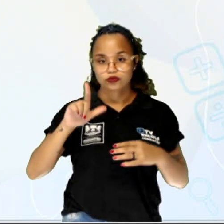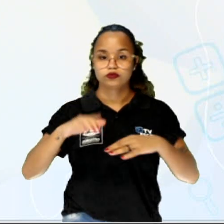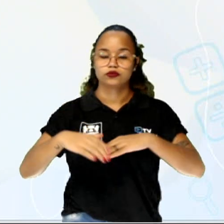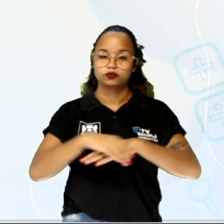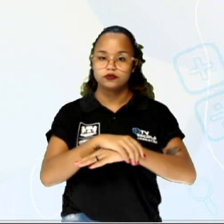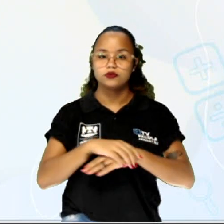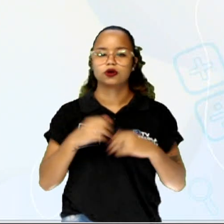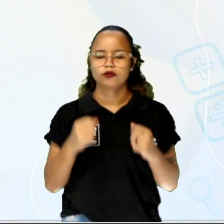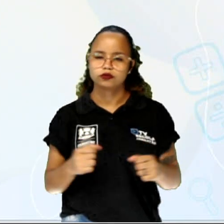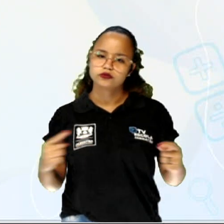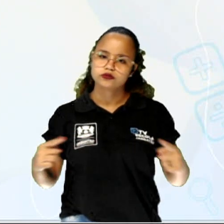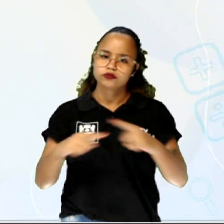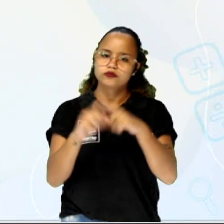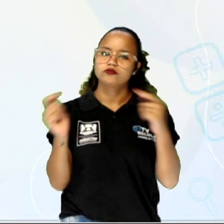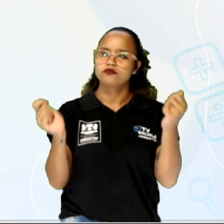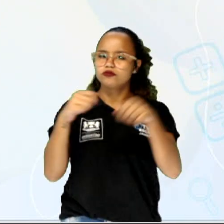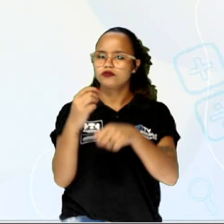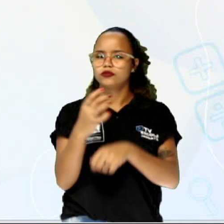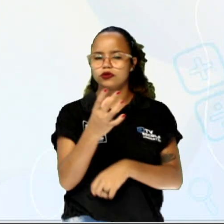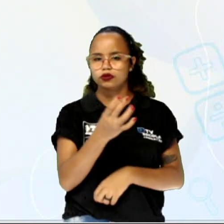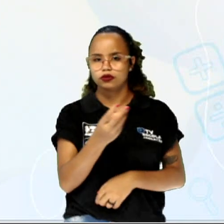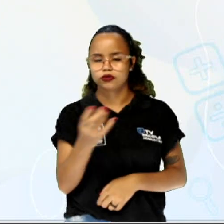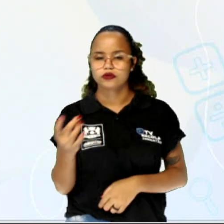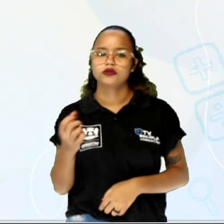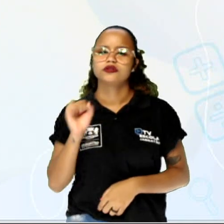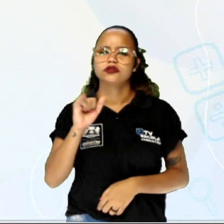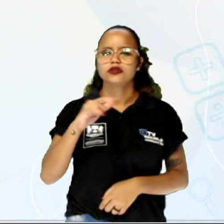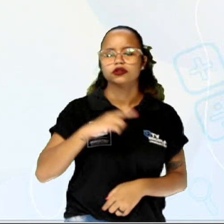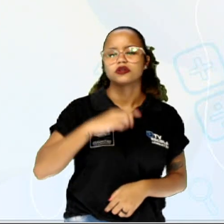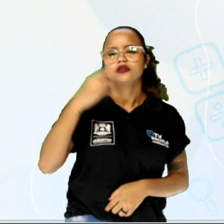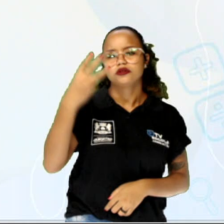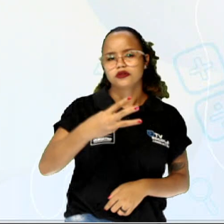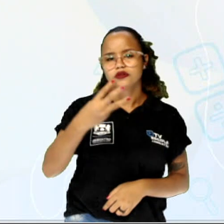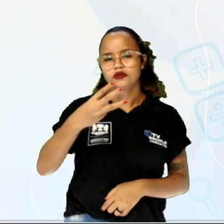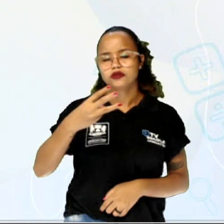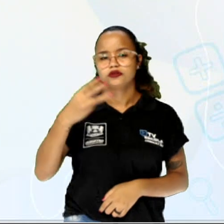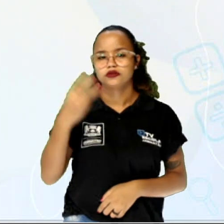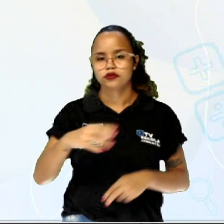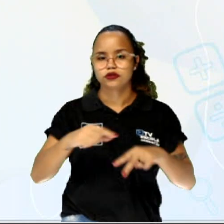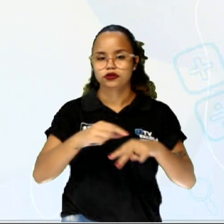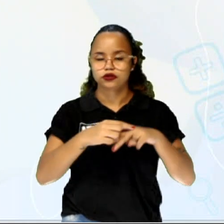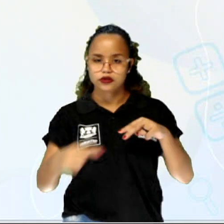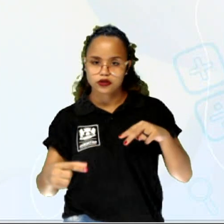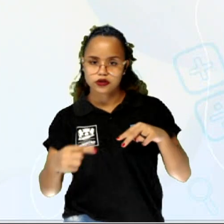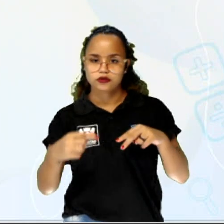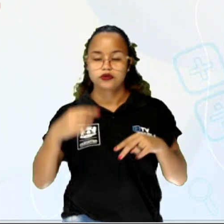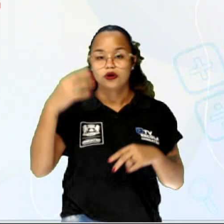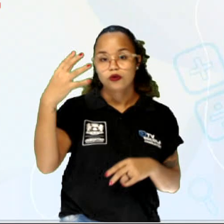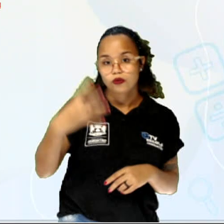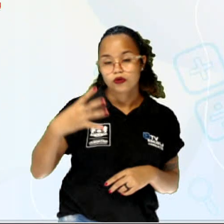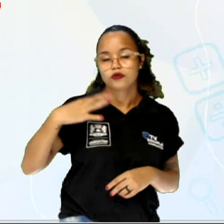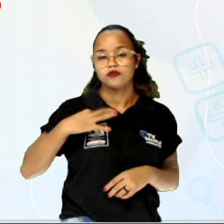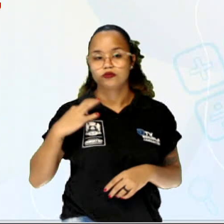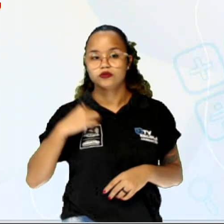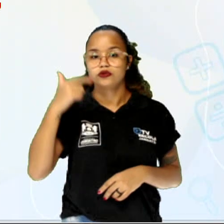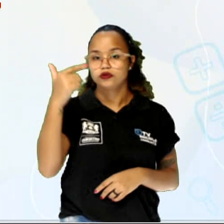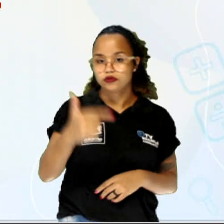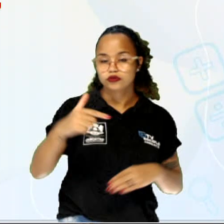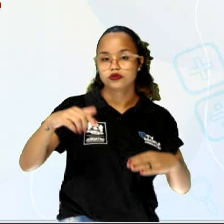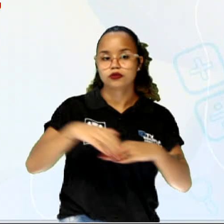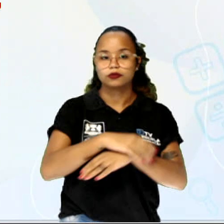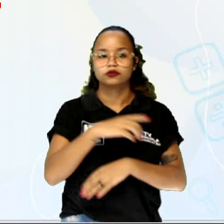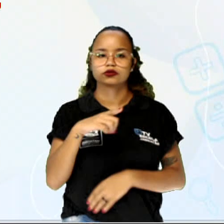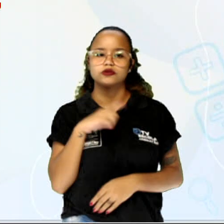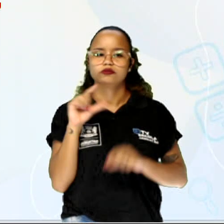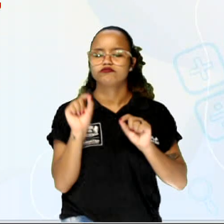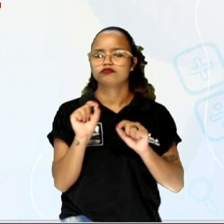a possibilidade de cada um desses eventos. Então, se eu tenho 3 calças, 4 blusas e 2 sapatos, Então, a gente vai